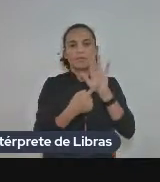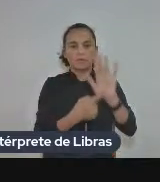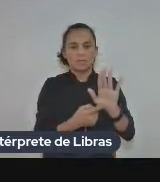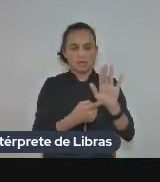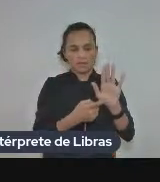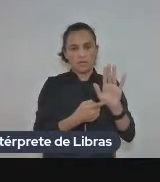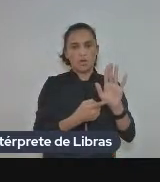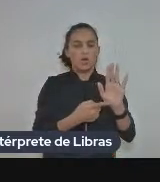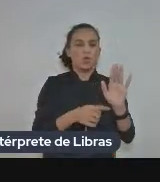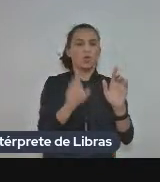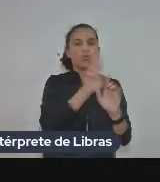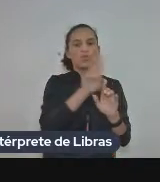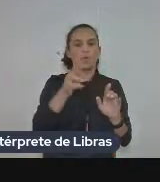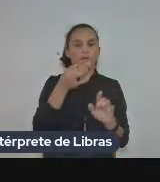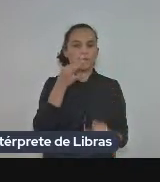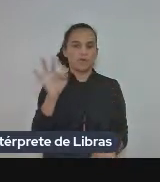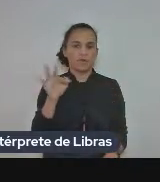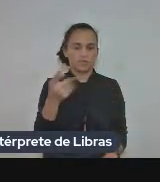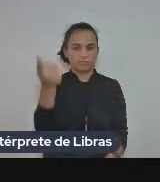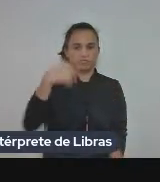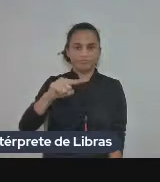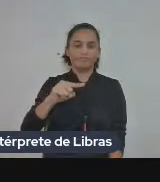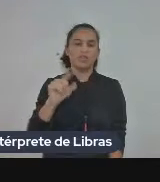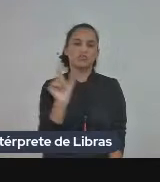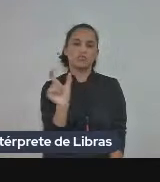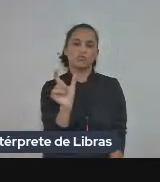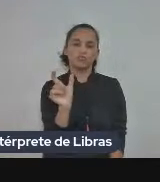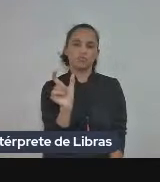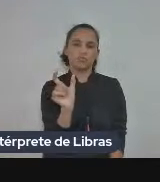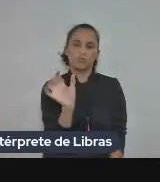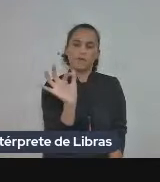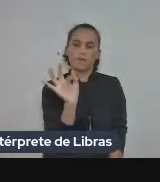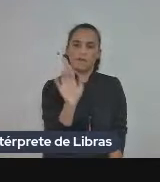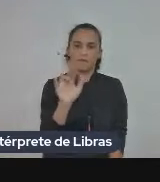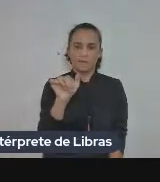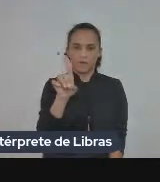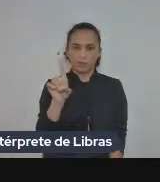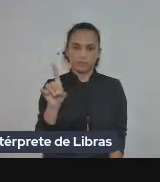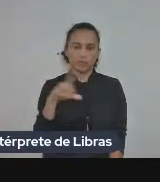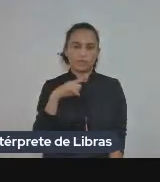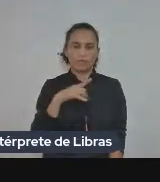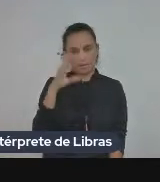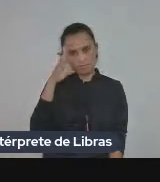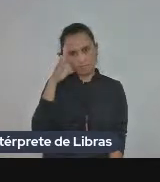não o signo mas Freud é o destaque na capa